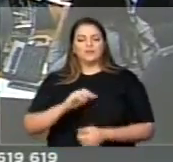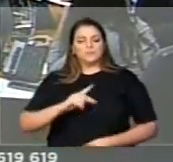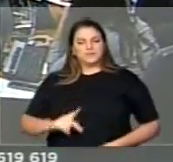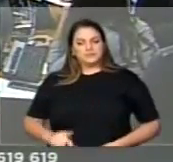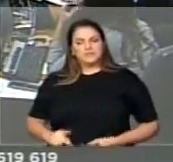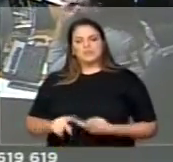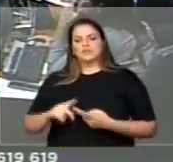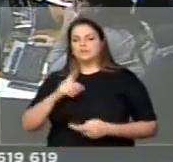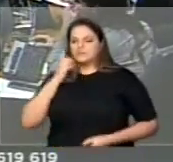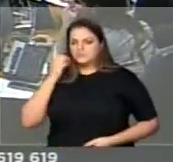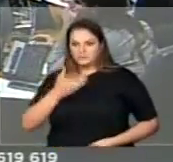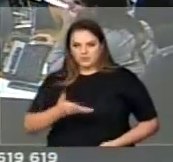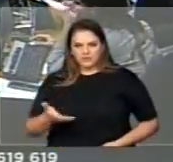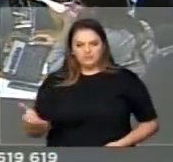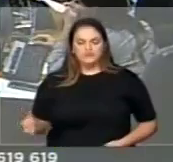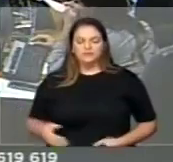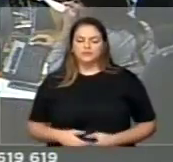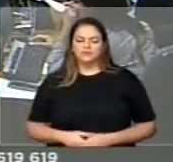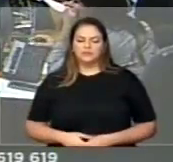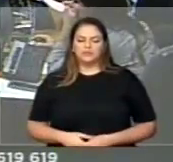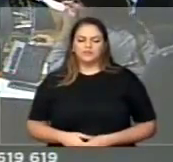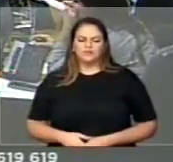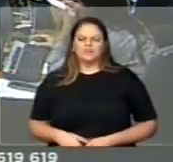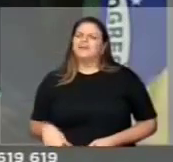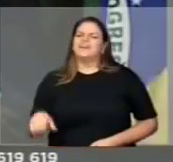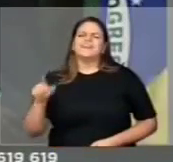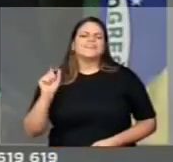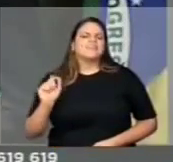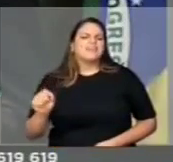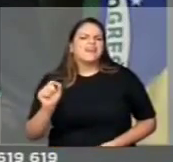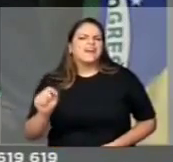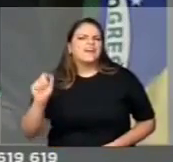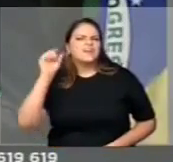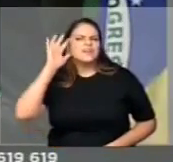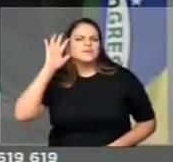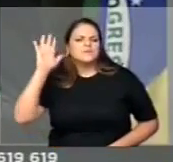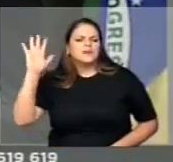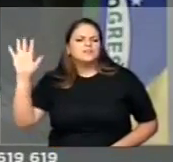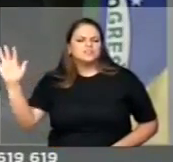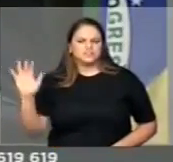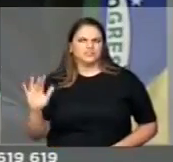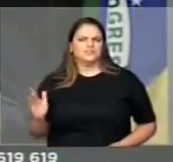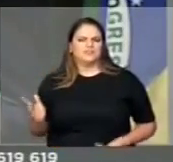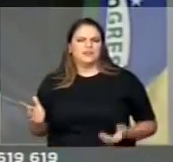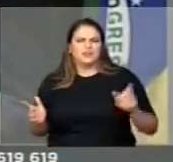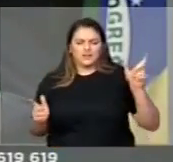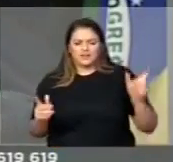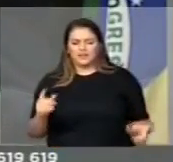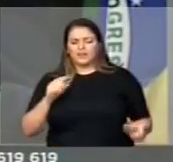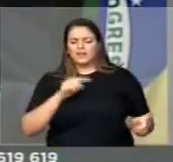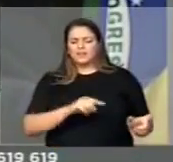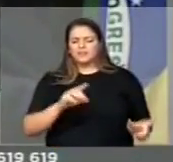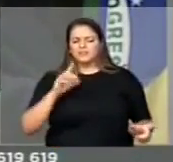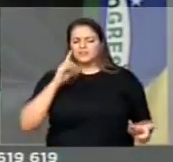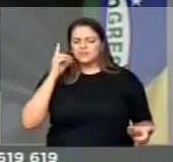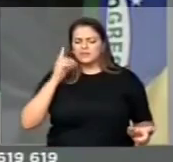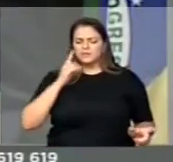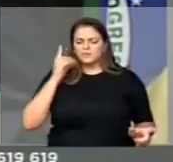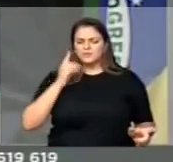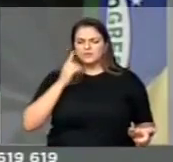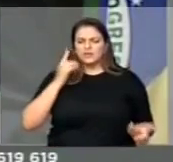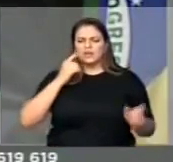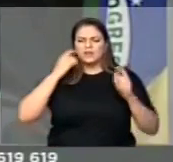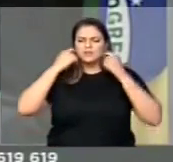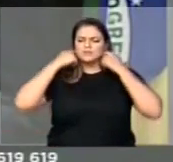quem em sã consciência imagina que os problemas de um deputado que traz para a vida